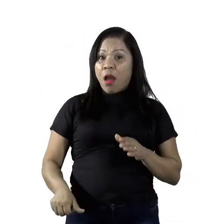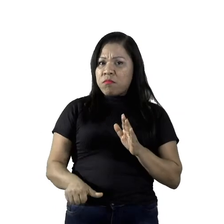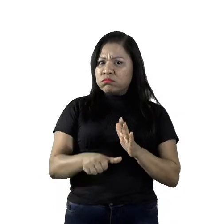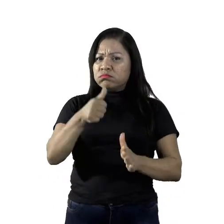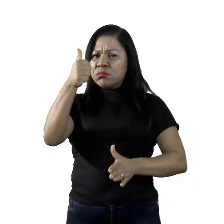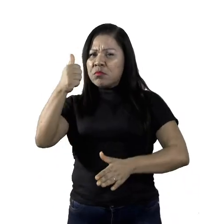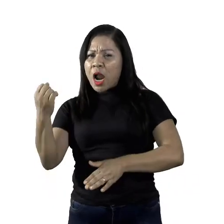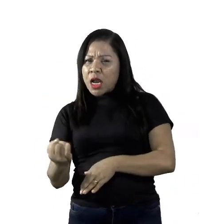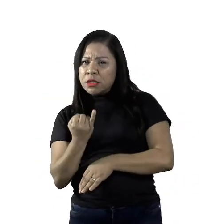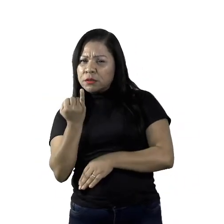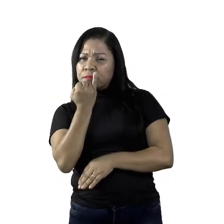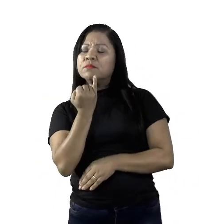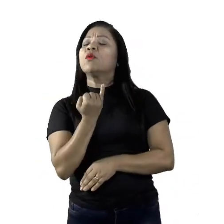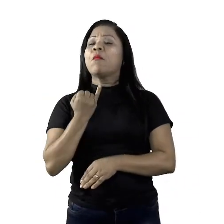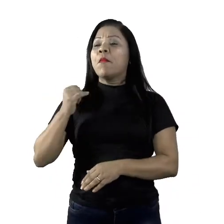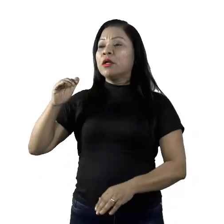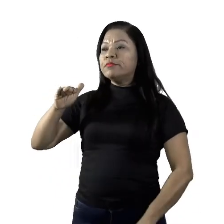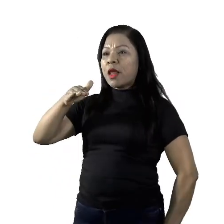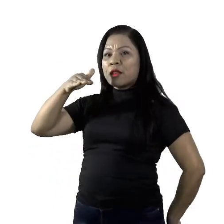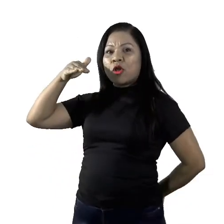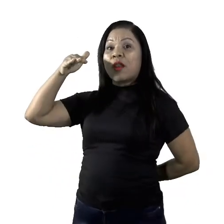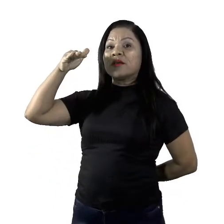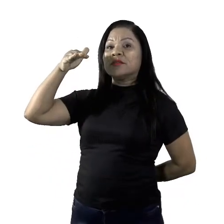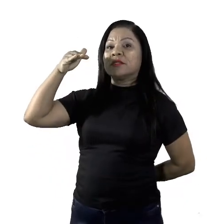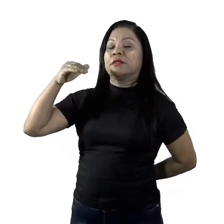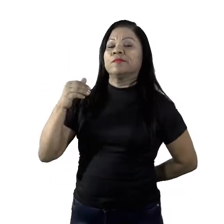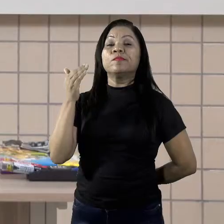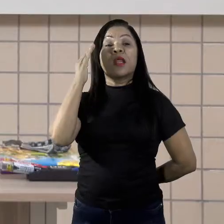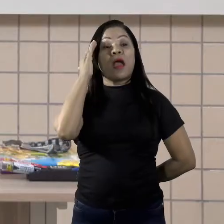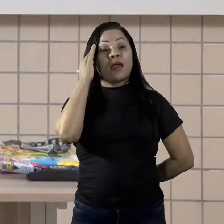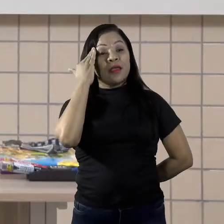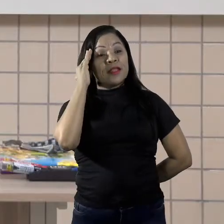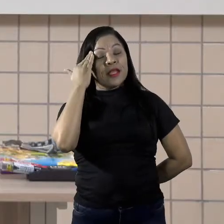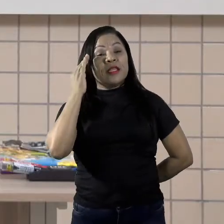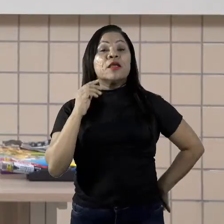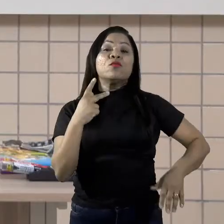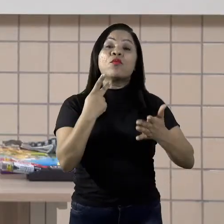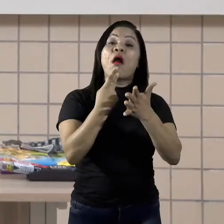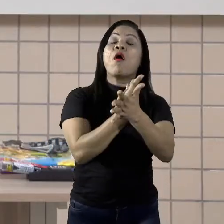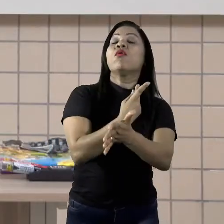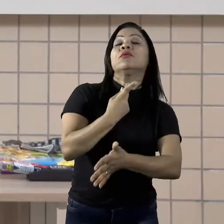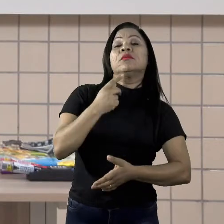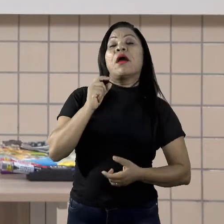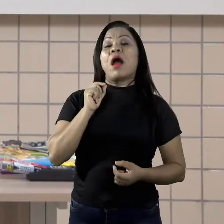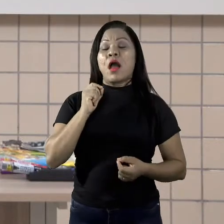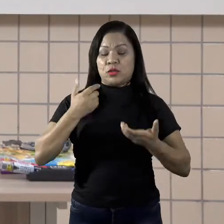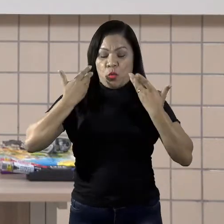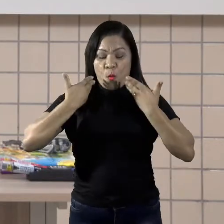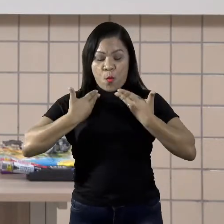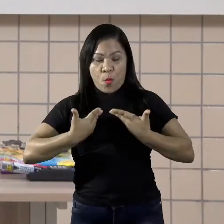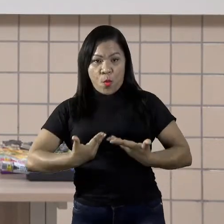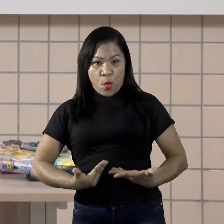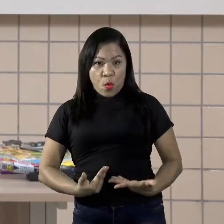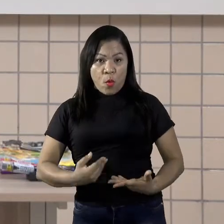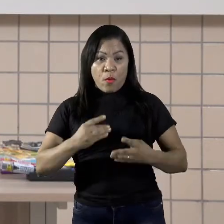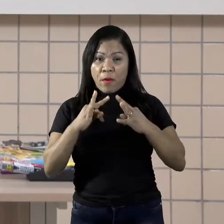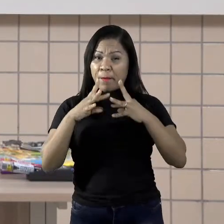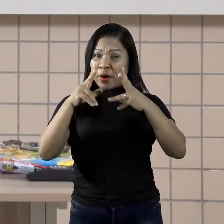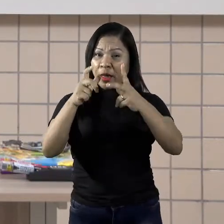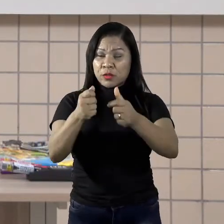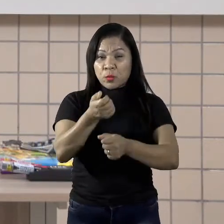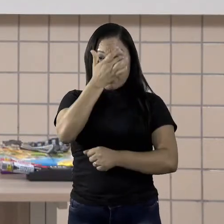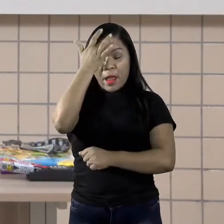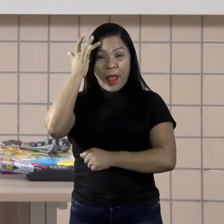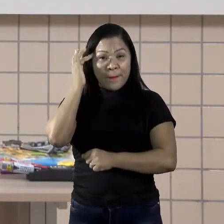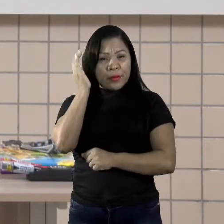Entendendo o que se passa com o nosso corpo e com as outras pessoas. Pois, ao nos conhecer e entender, facilitamos a nossa própria